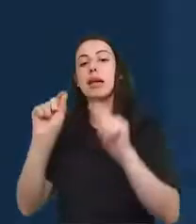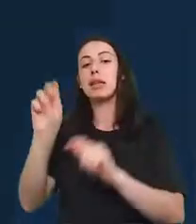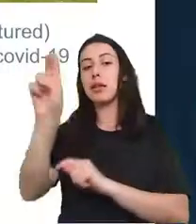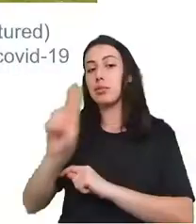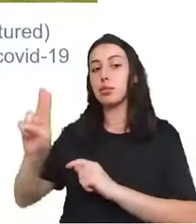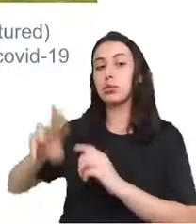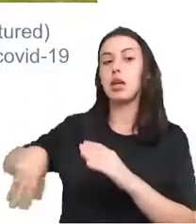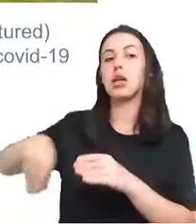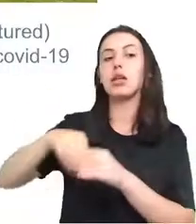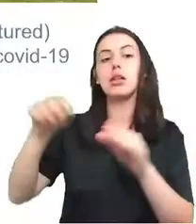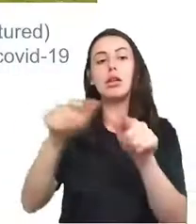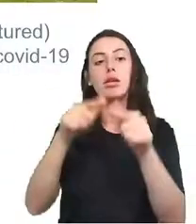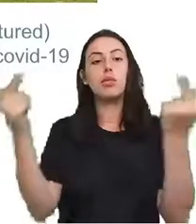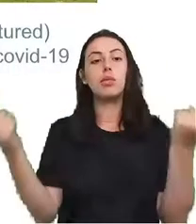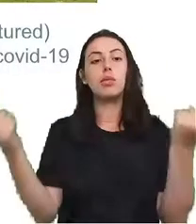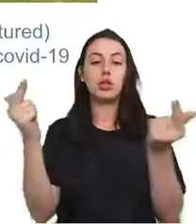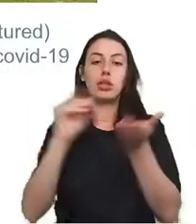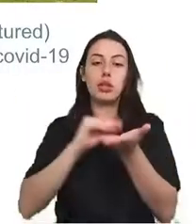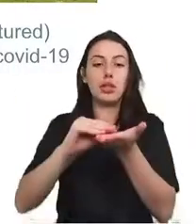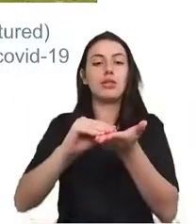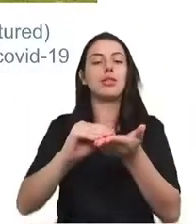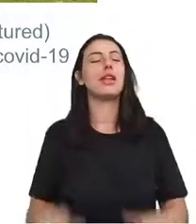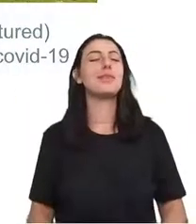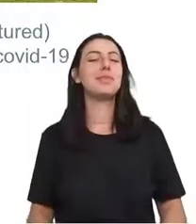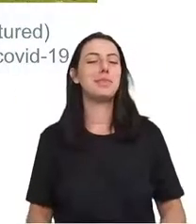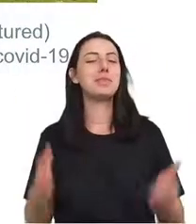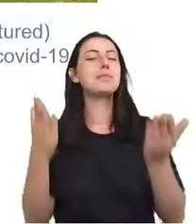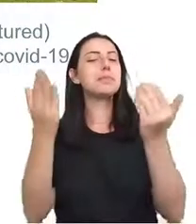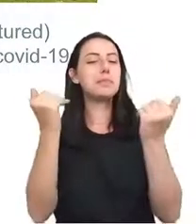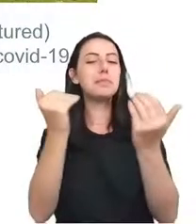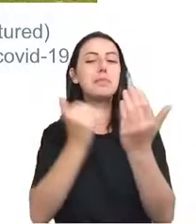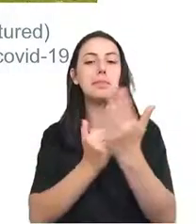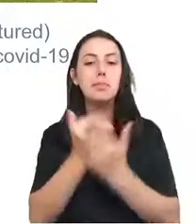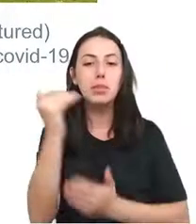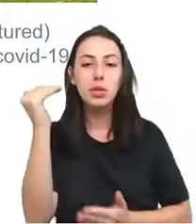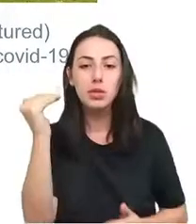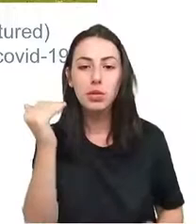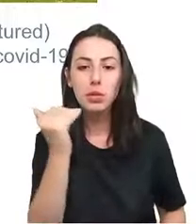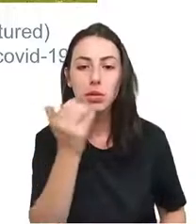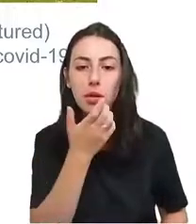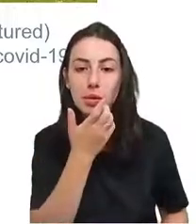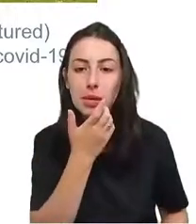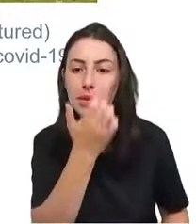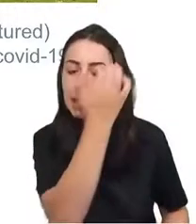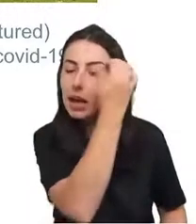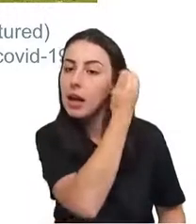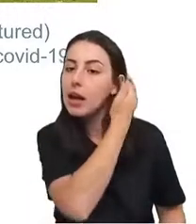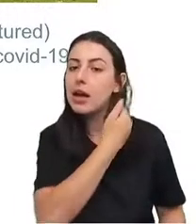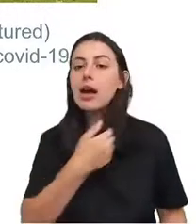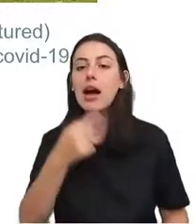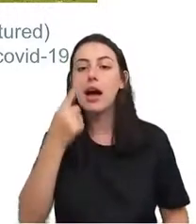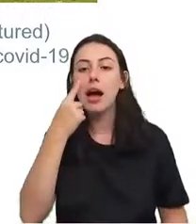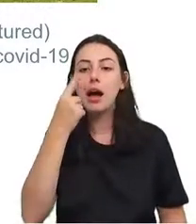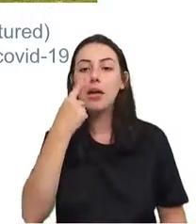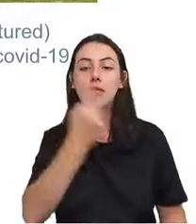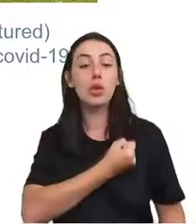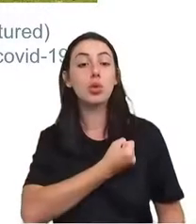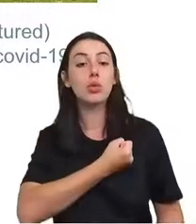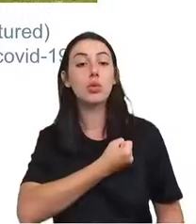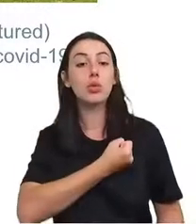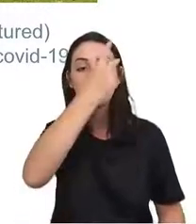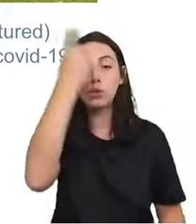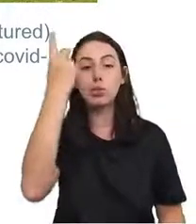direto ao assunto. Vamos começar com o número de mortos durante a pandemia. Na África do Sul, são